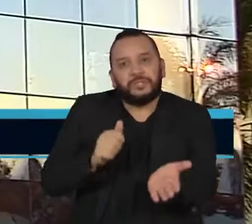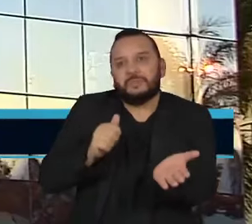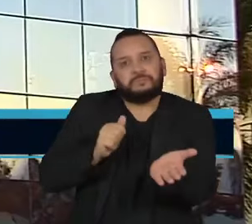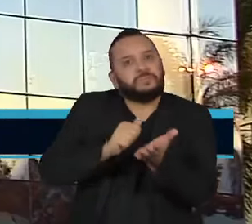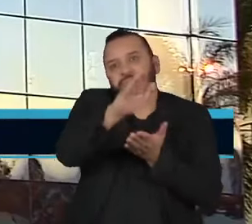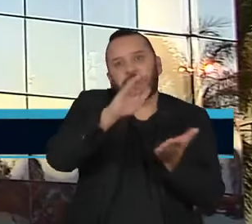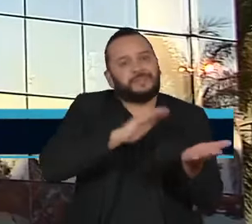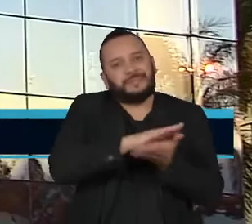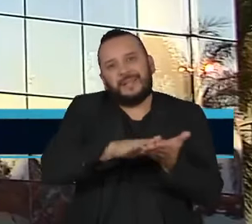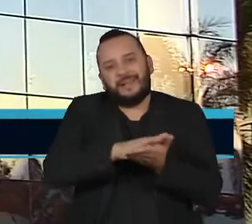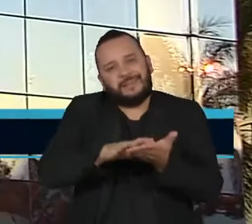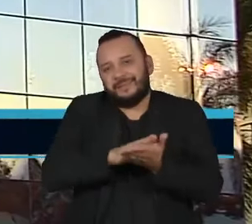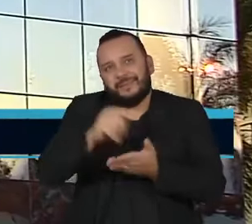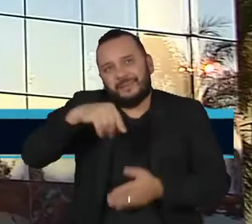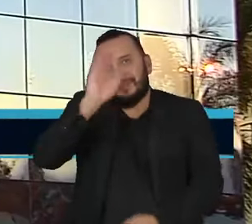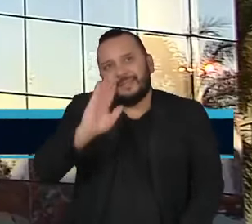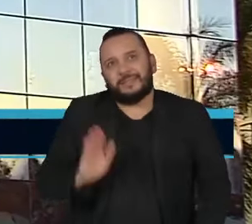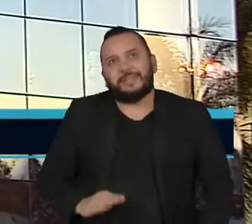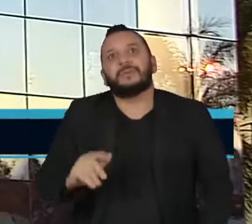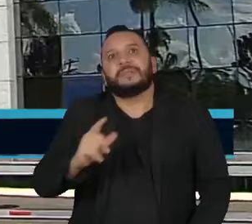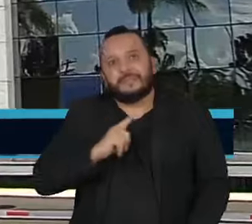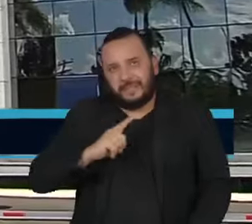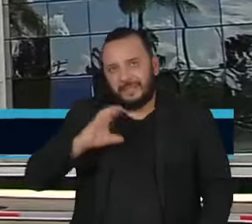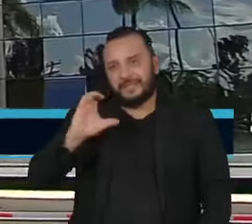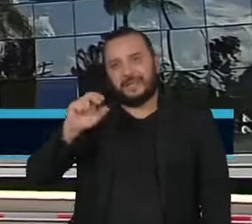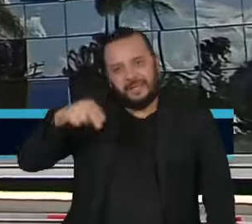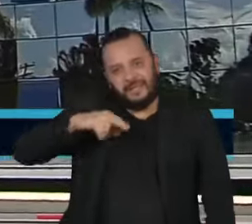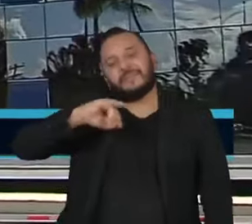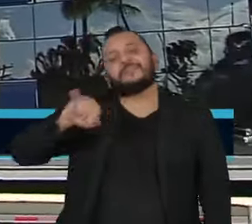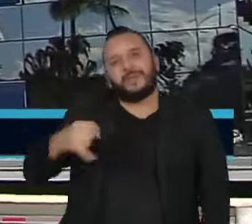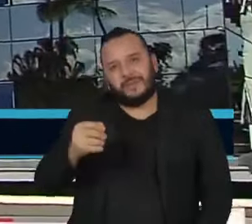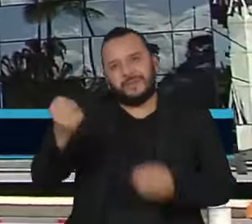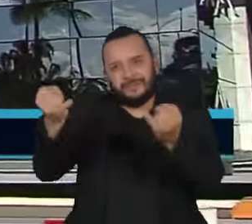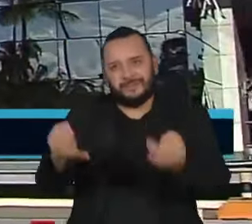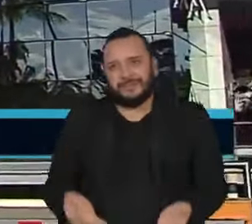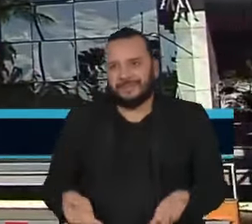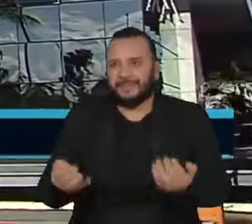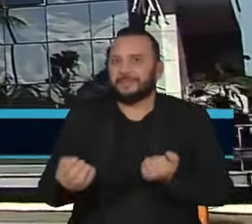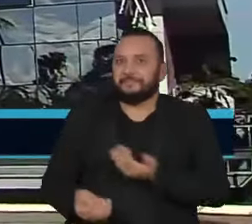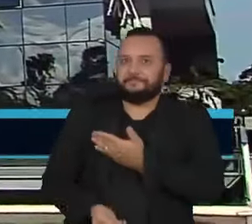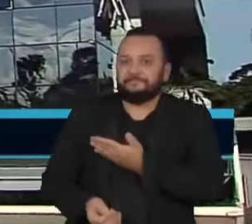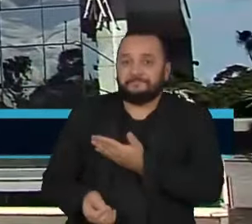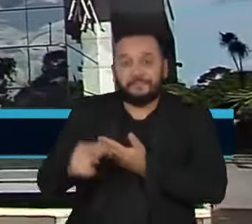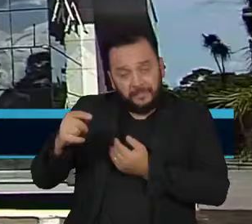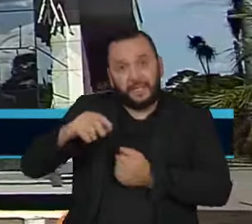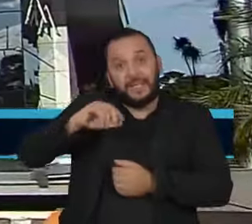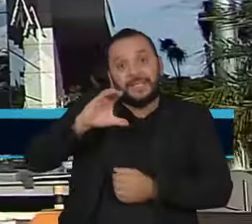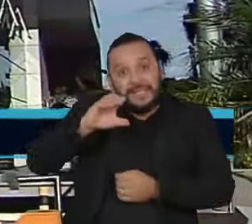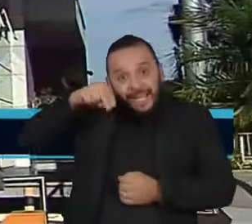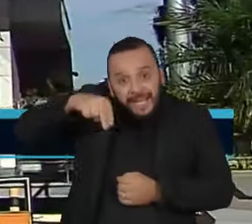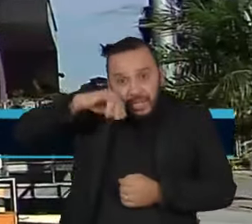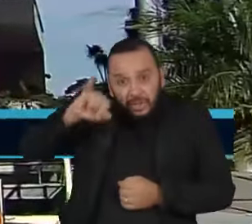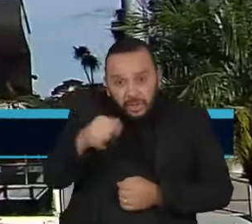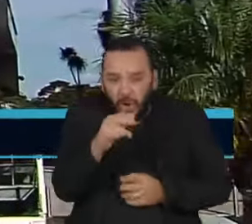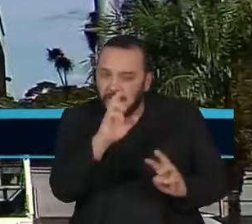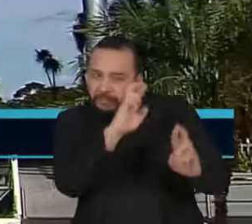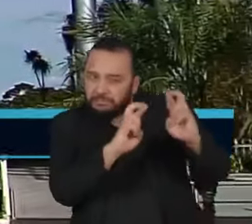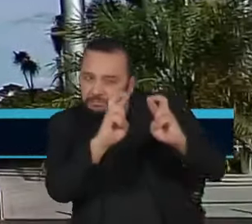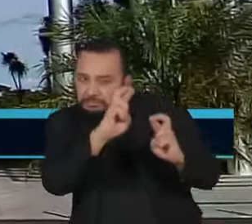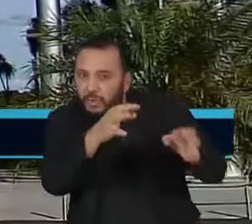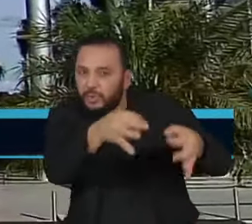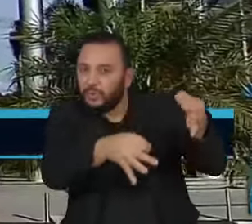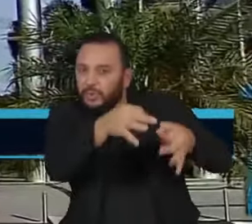categoria, segundo o Conselho Nacional de Justiça. A entidade é responsável por supervisionar a carreira dos magistrados